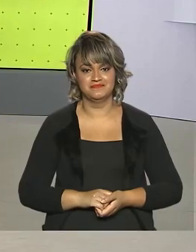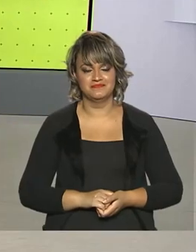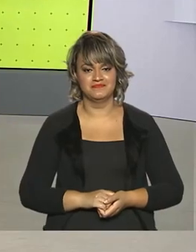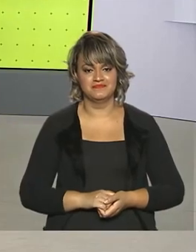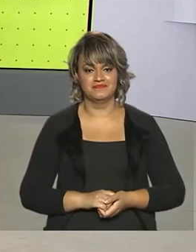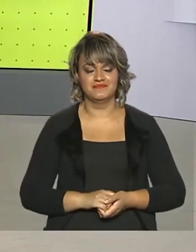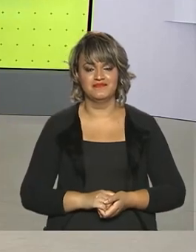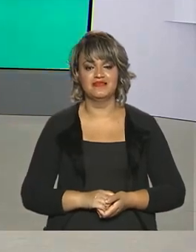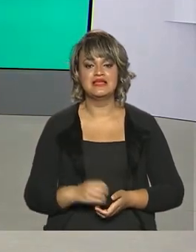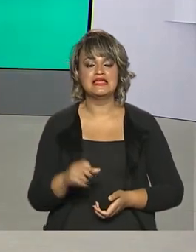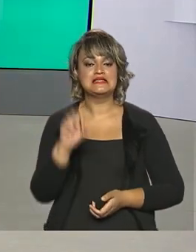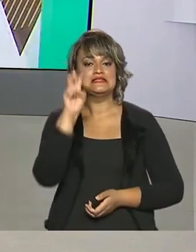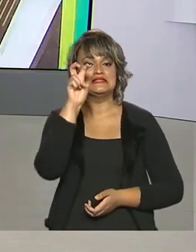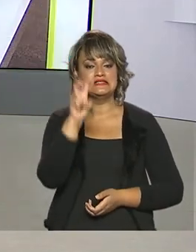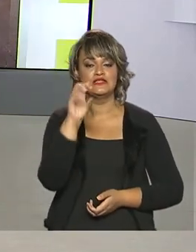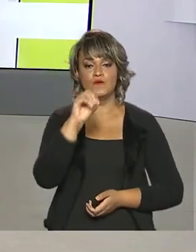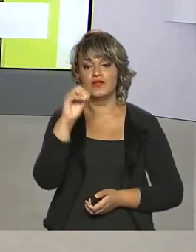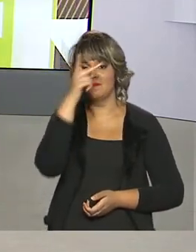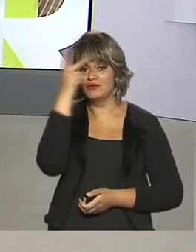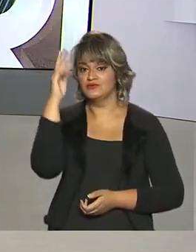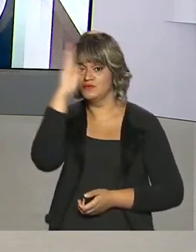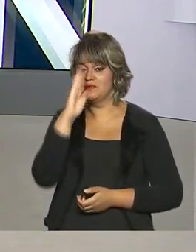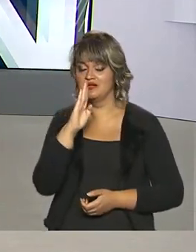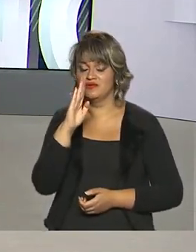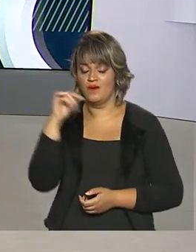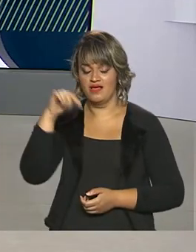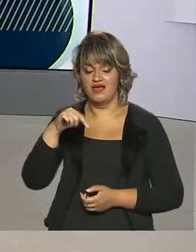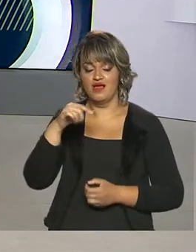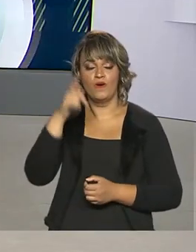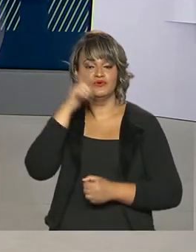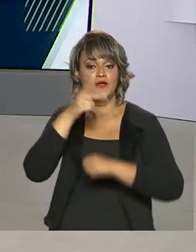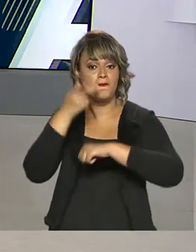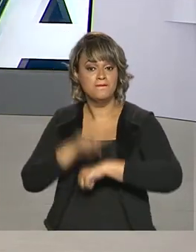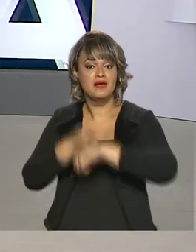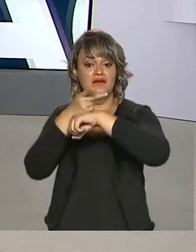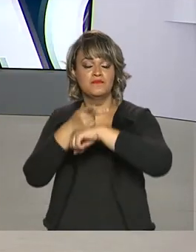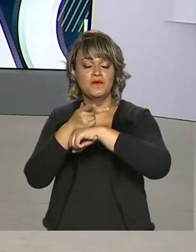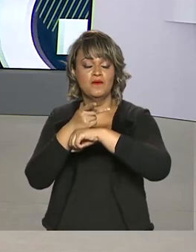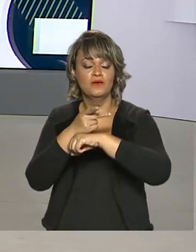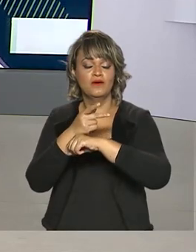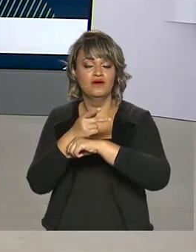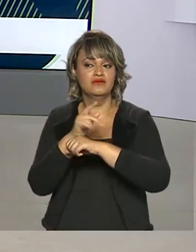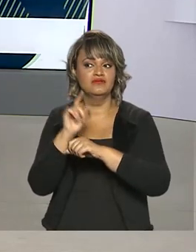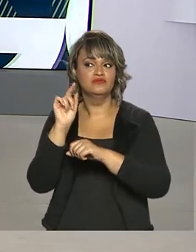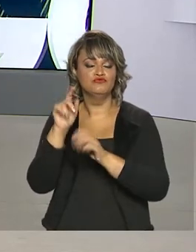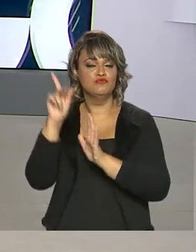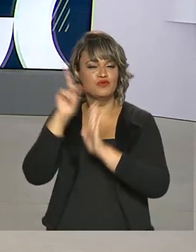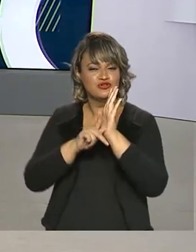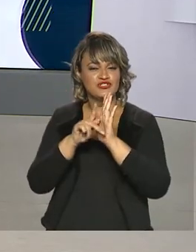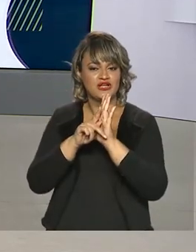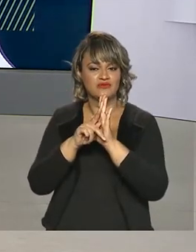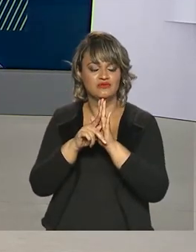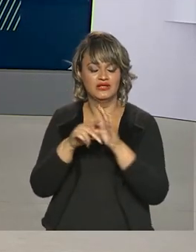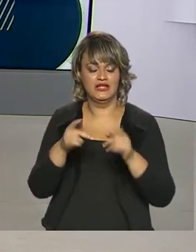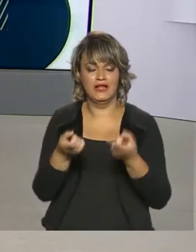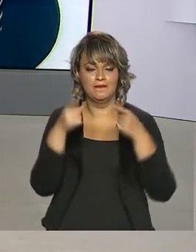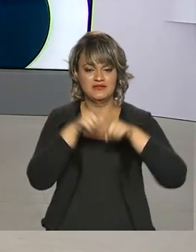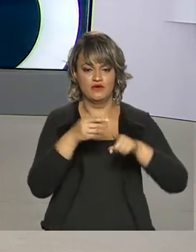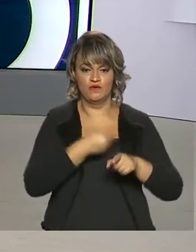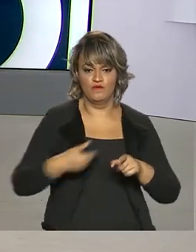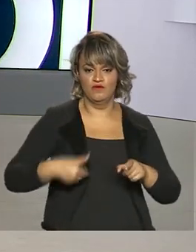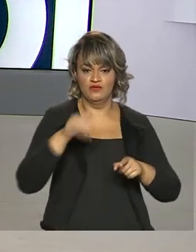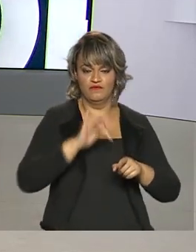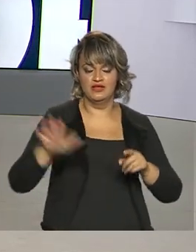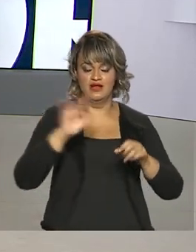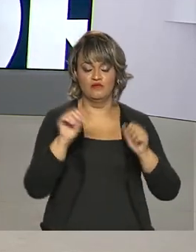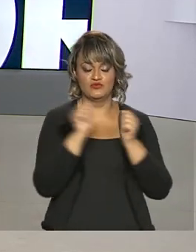Cerca de 50 brasileiros foram premiados pela participação no Caça Asteróides. O projeto é uma parceria do governo federal com a